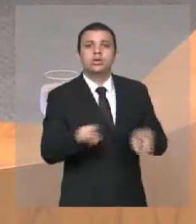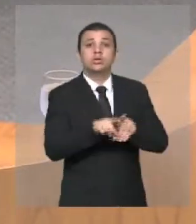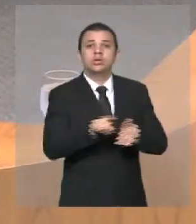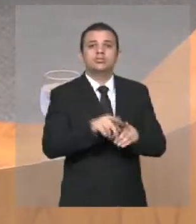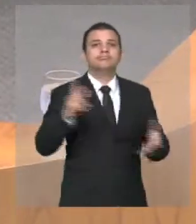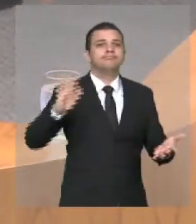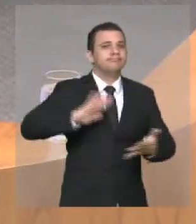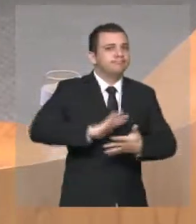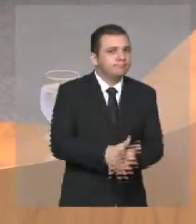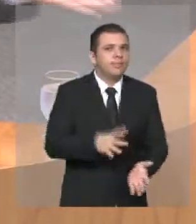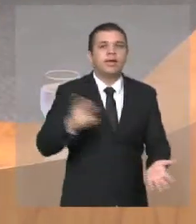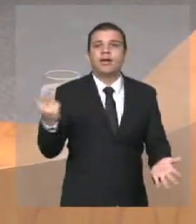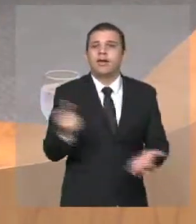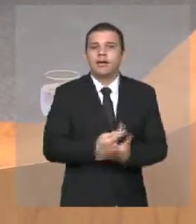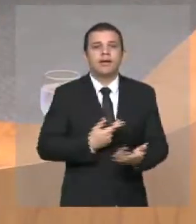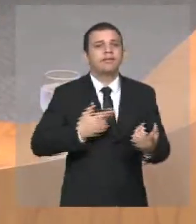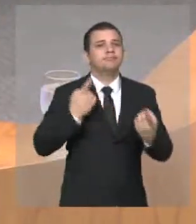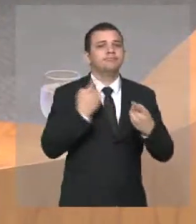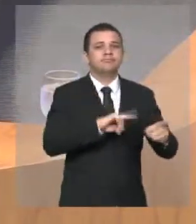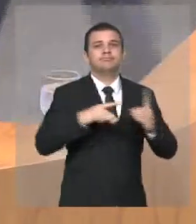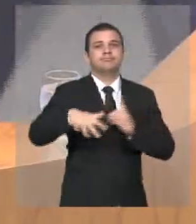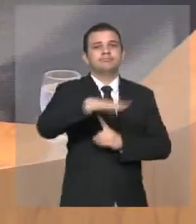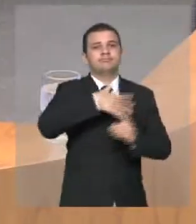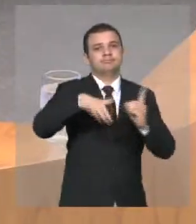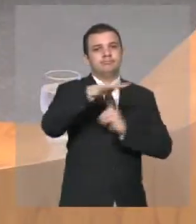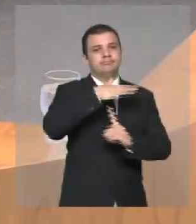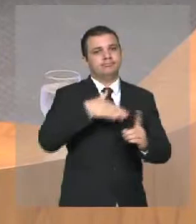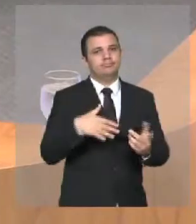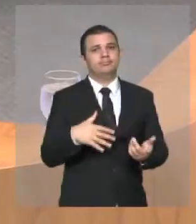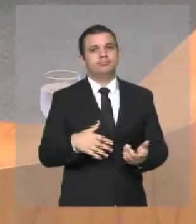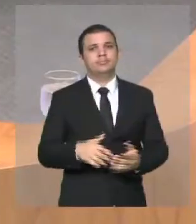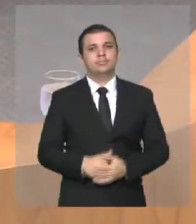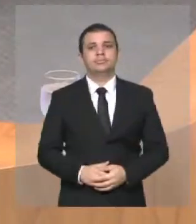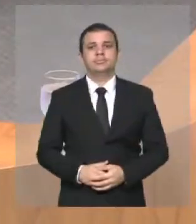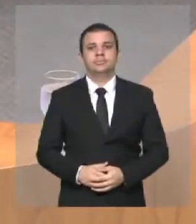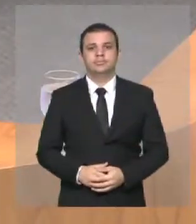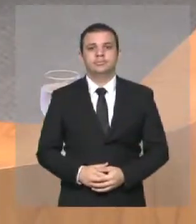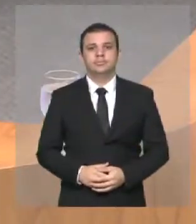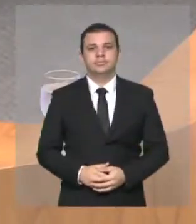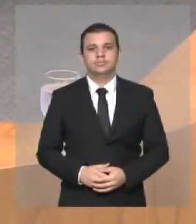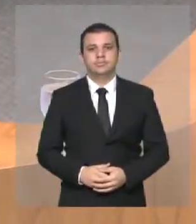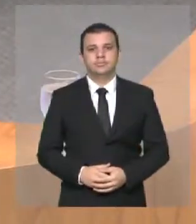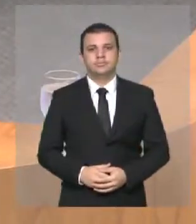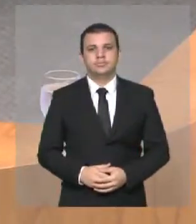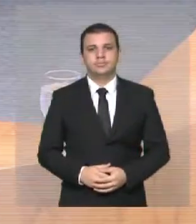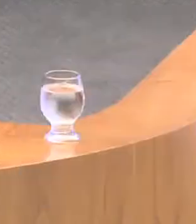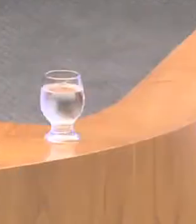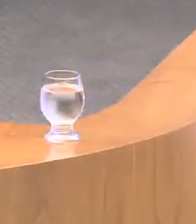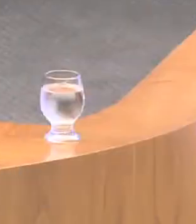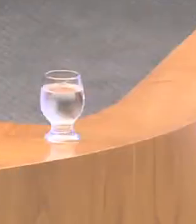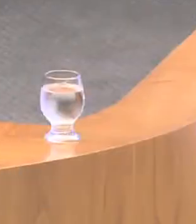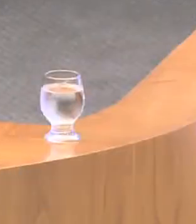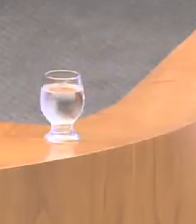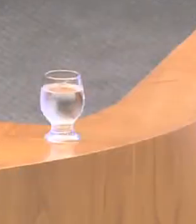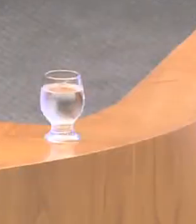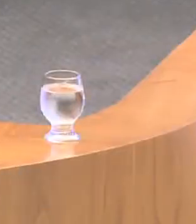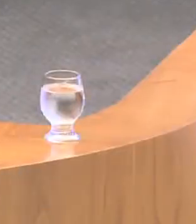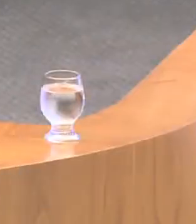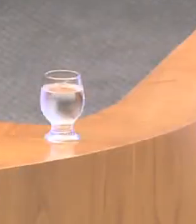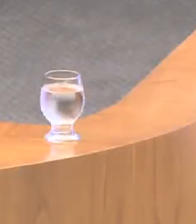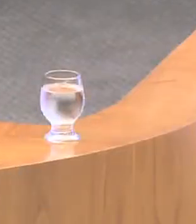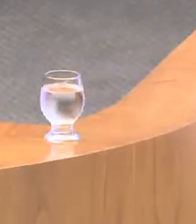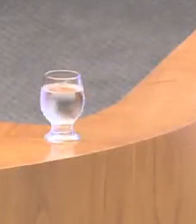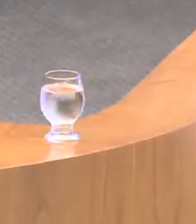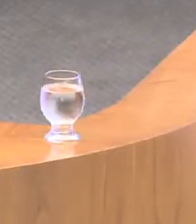Com isso, vamos solicitar também, a partir de agora, o EIA-RIMA, que é o Estudo de Impacto Ambiental ou Relatório,